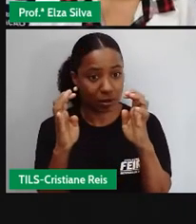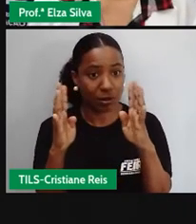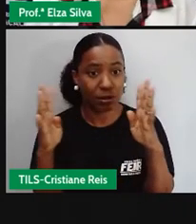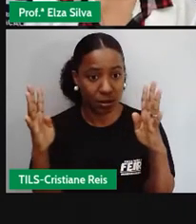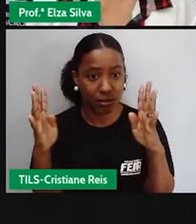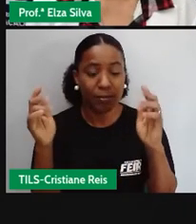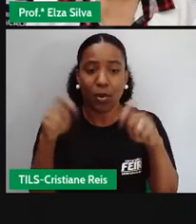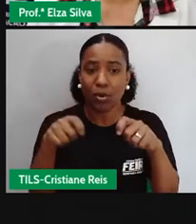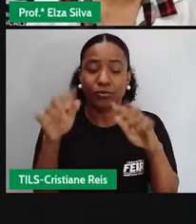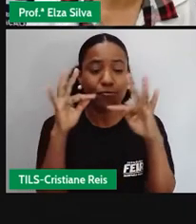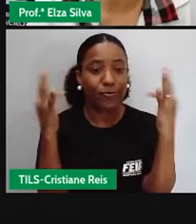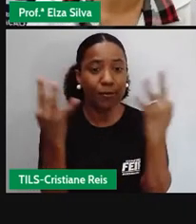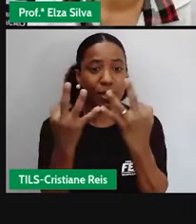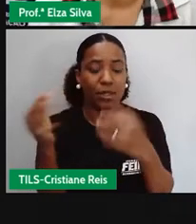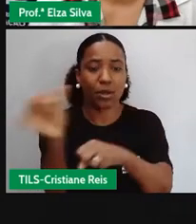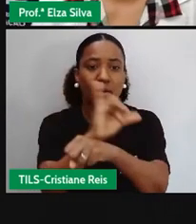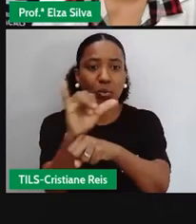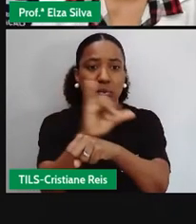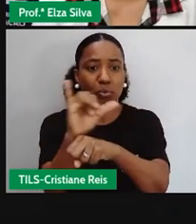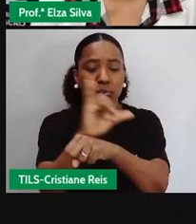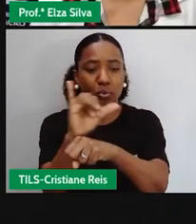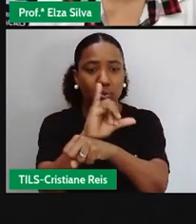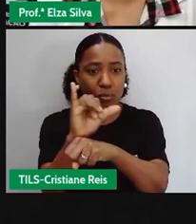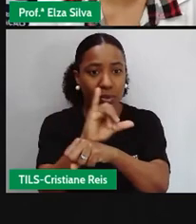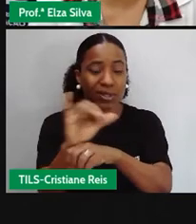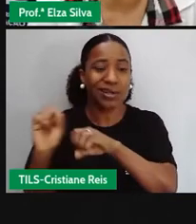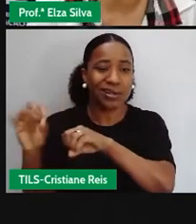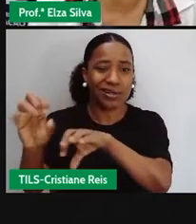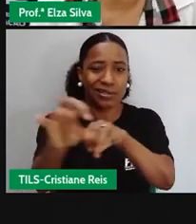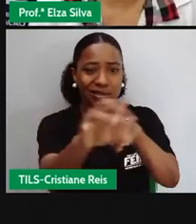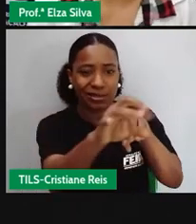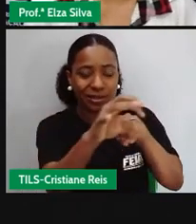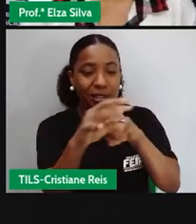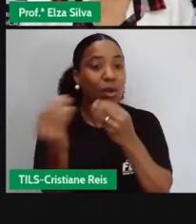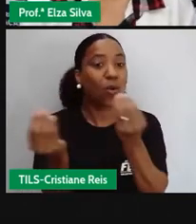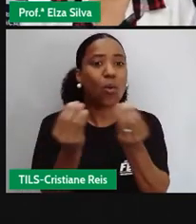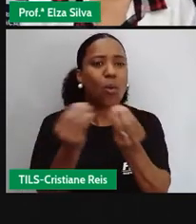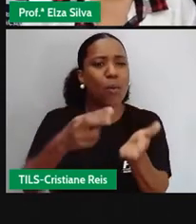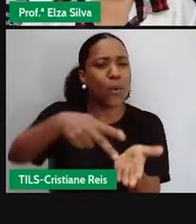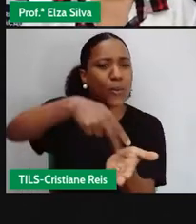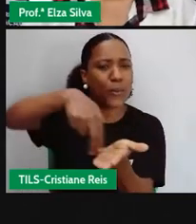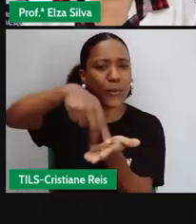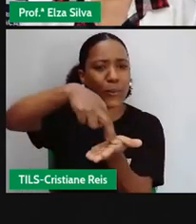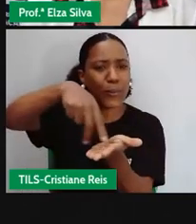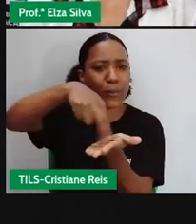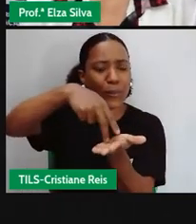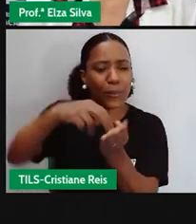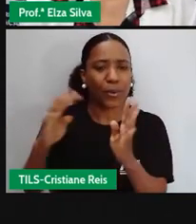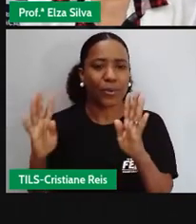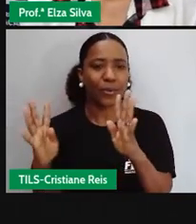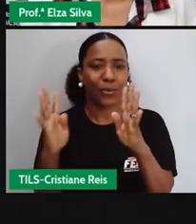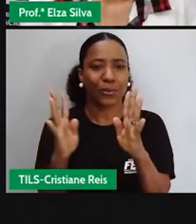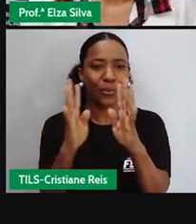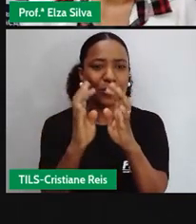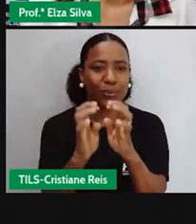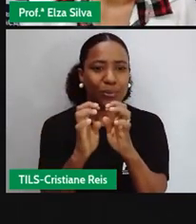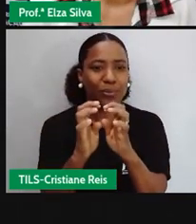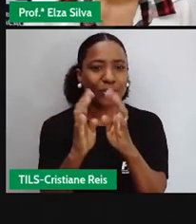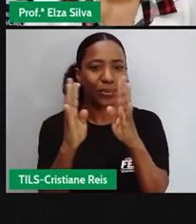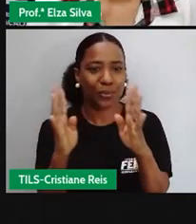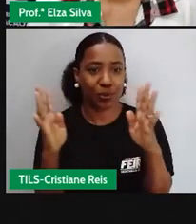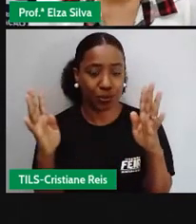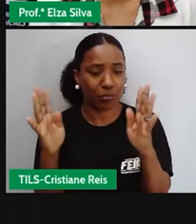do YouTube. Tem alguns vídeos que ensinam alguns passos de quadrilha. Crest Paul,